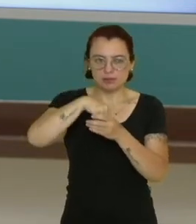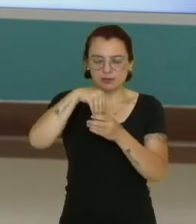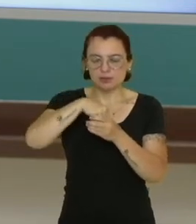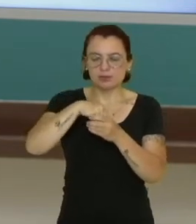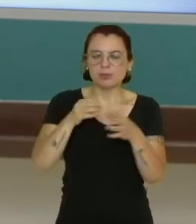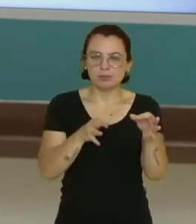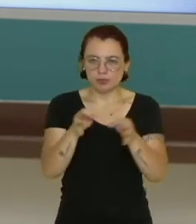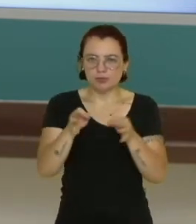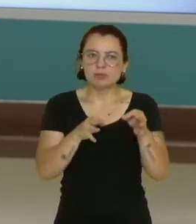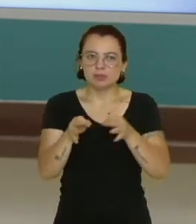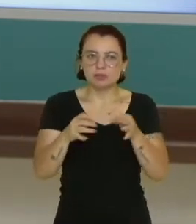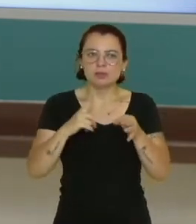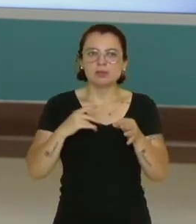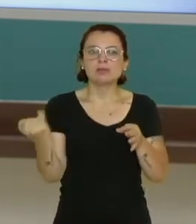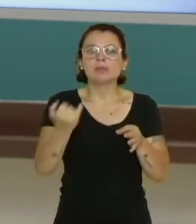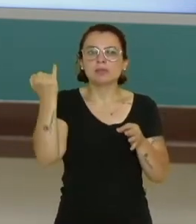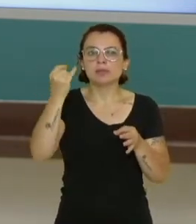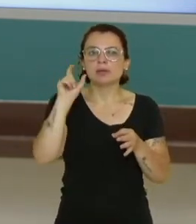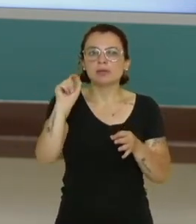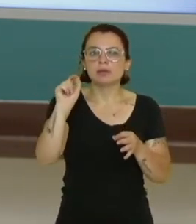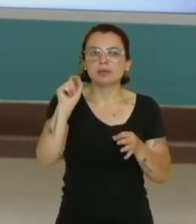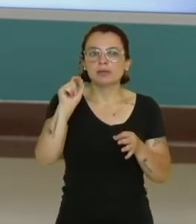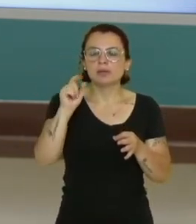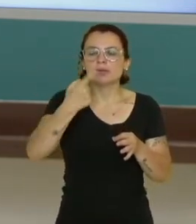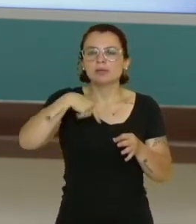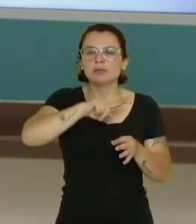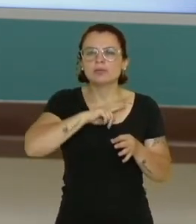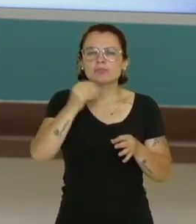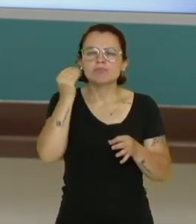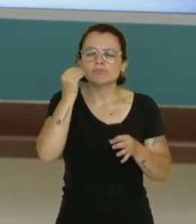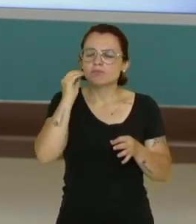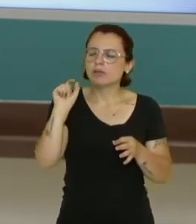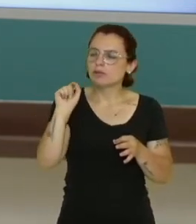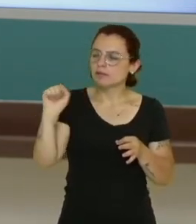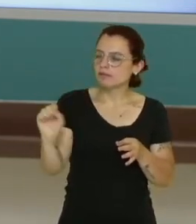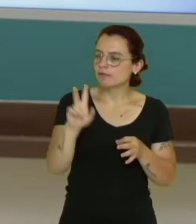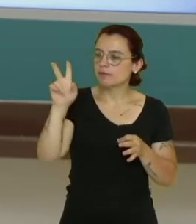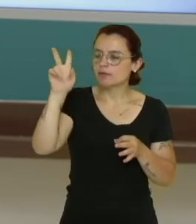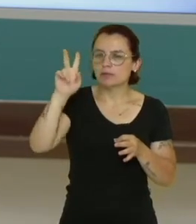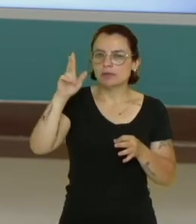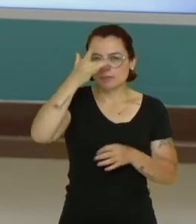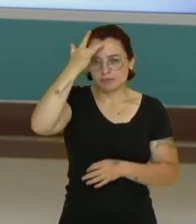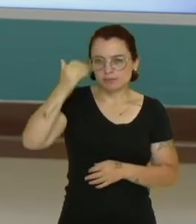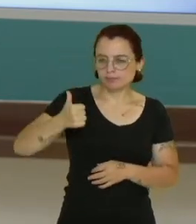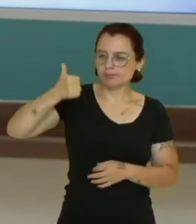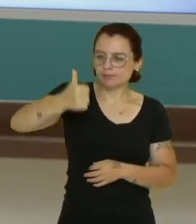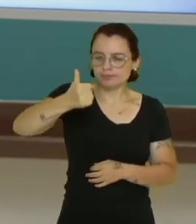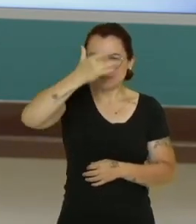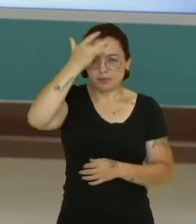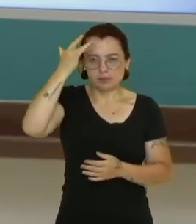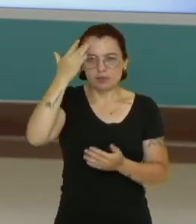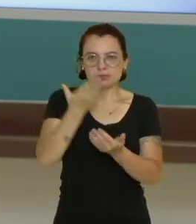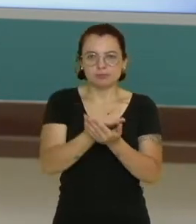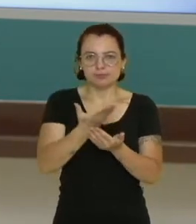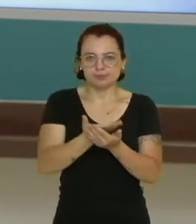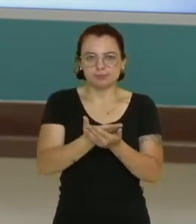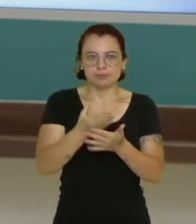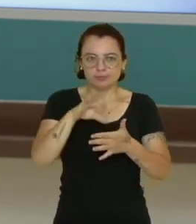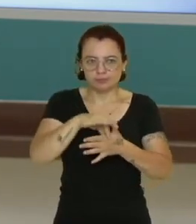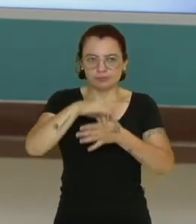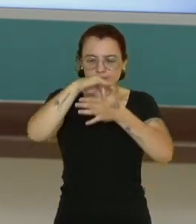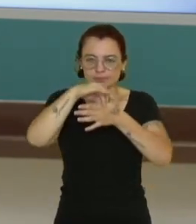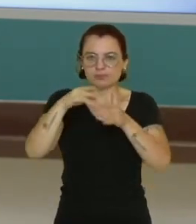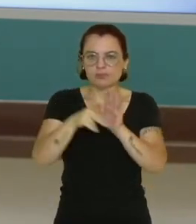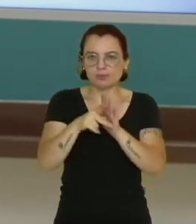dentro do projeto disciplinar do Colégio Cívico-Militar, valorizar o protagonismo estudantil, isso é, a liderança